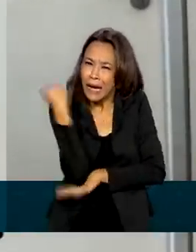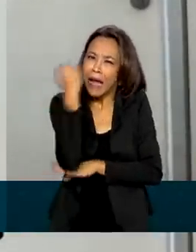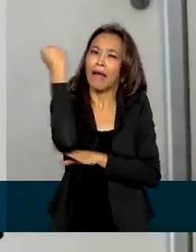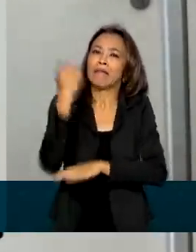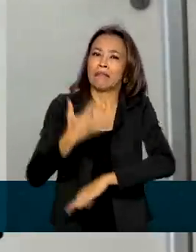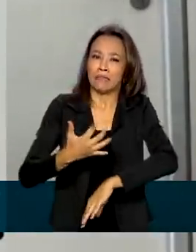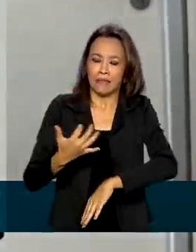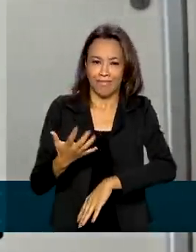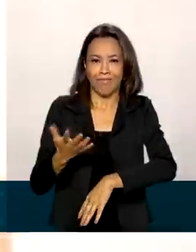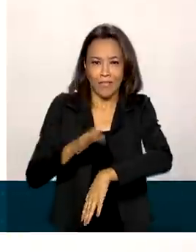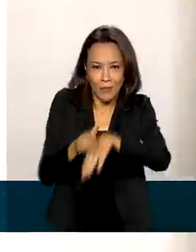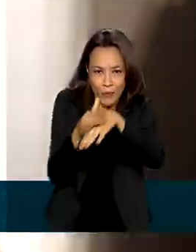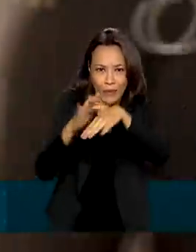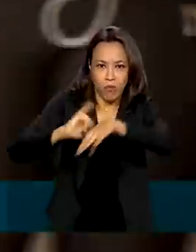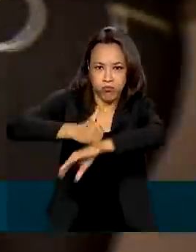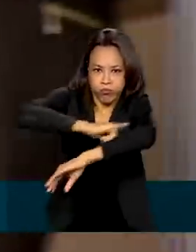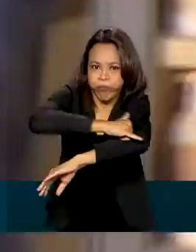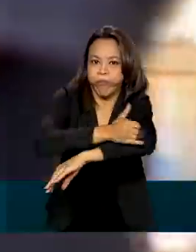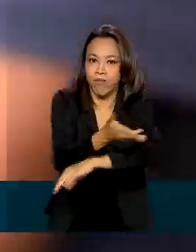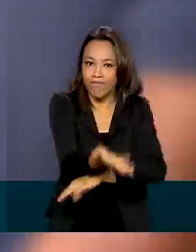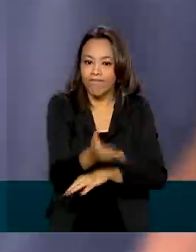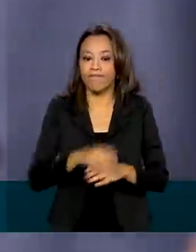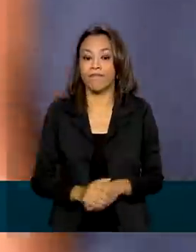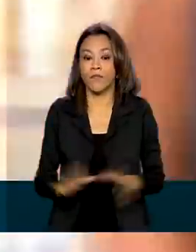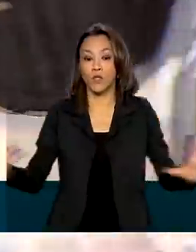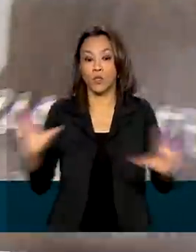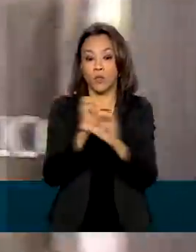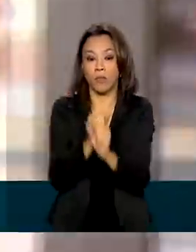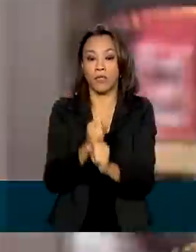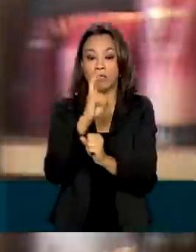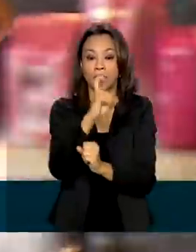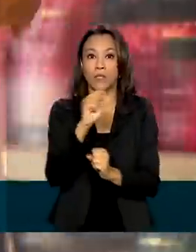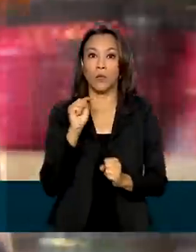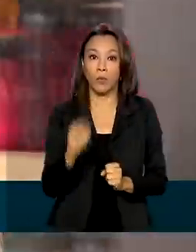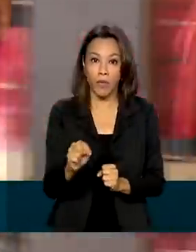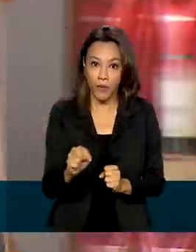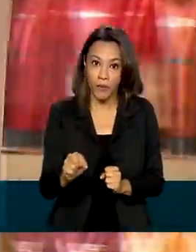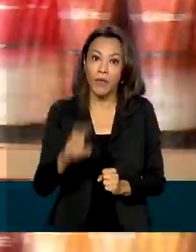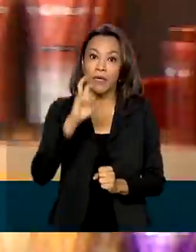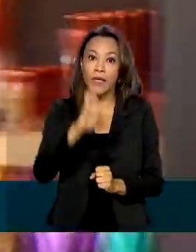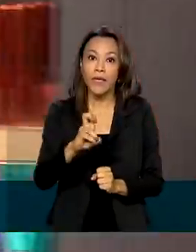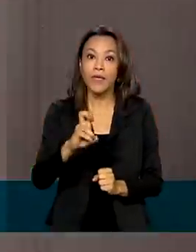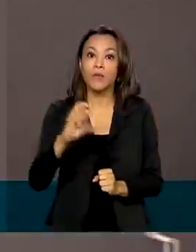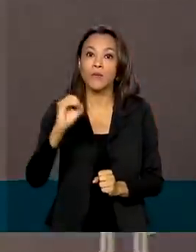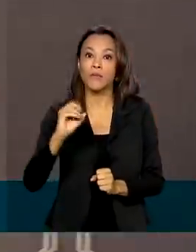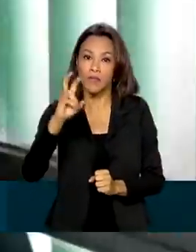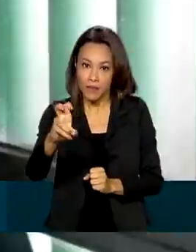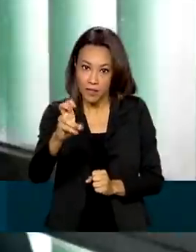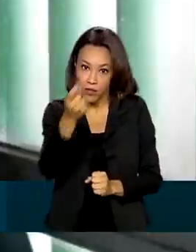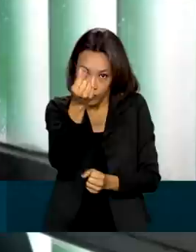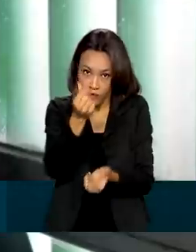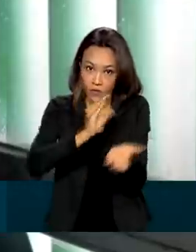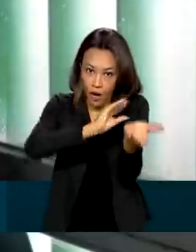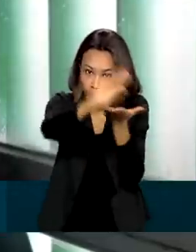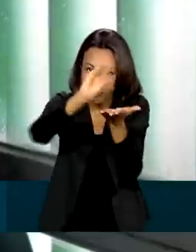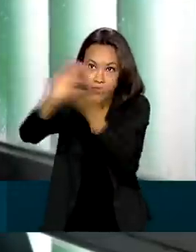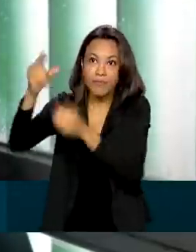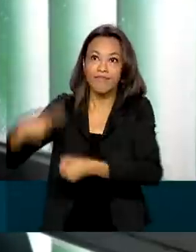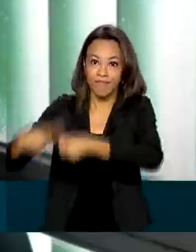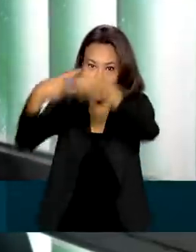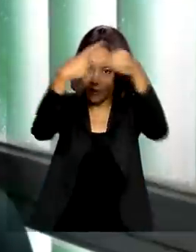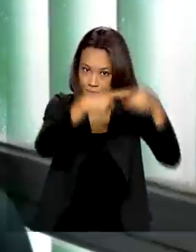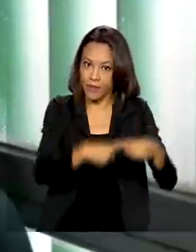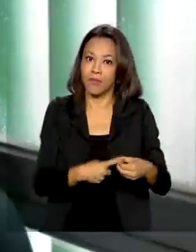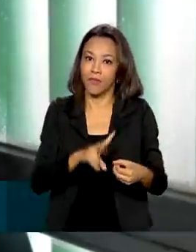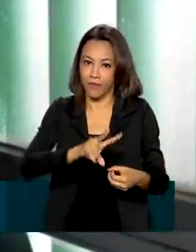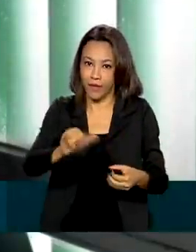agravaram suas condições. No total, 5.505 municípios receberão o dinheiro. A ideia é a utilização desse